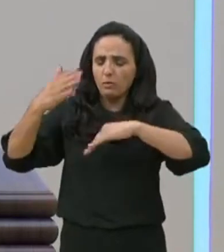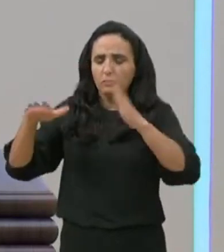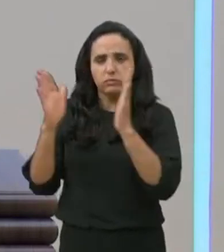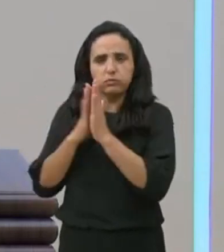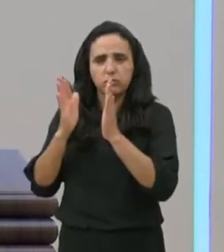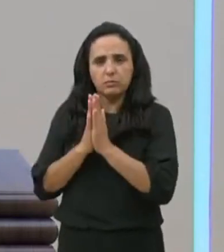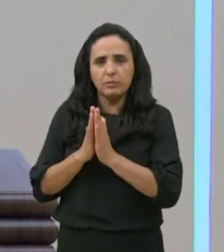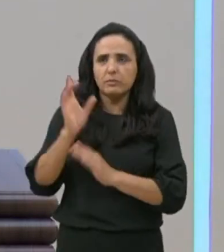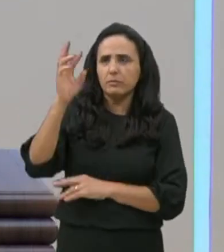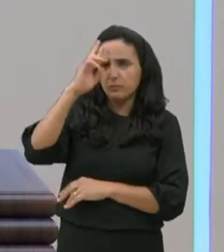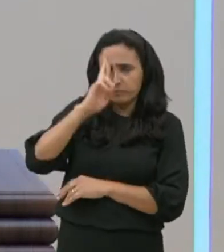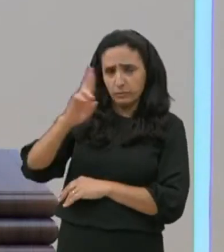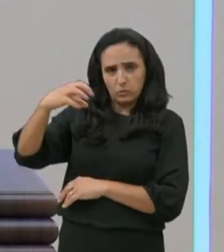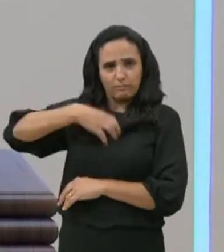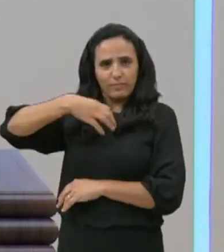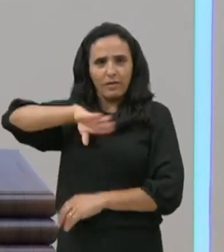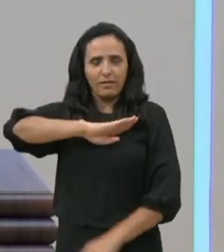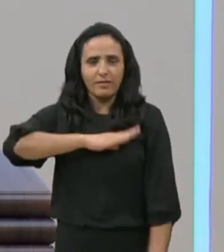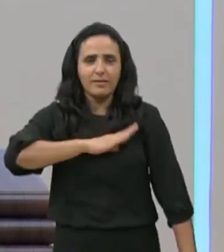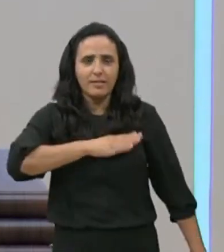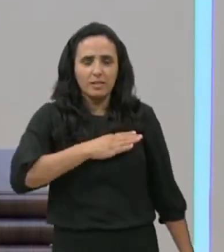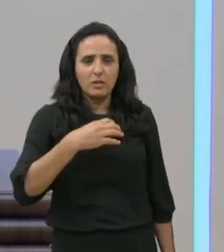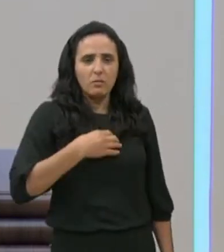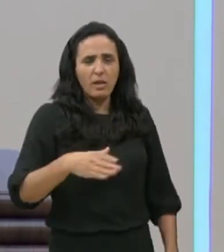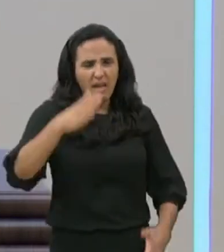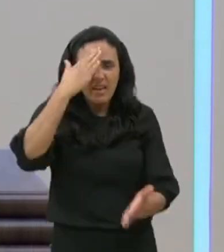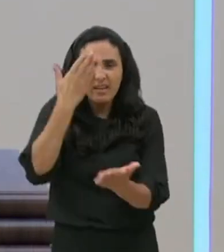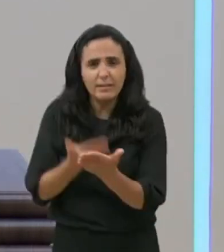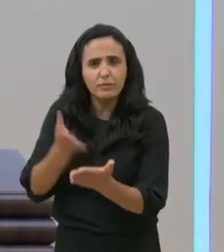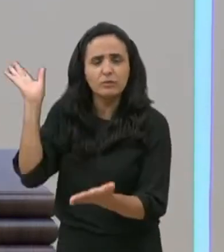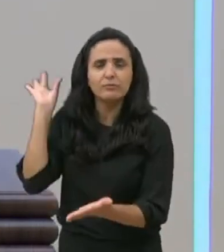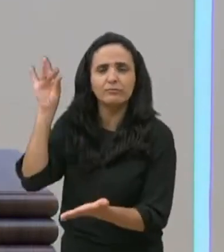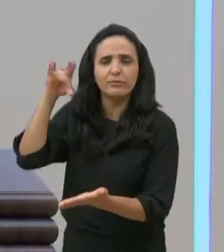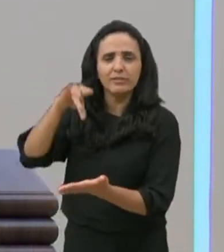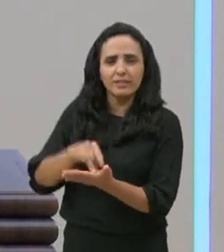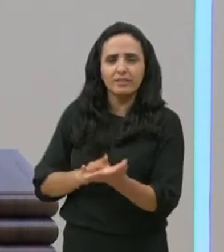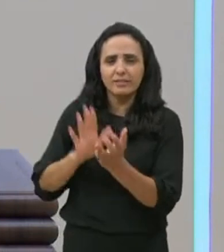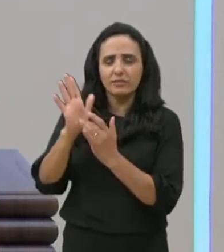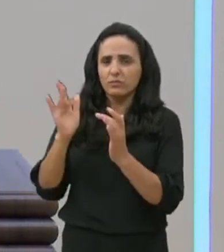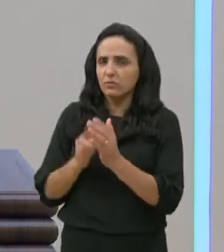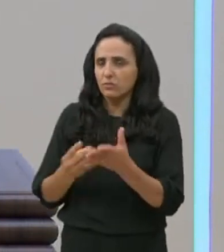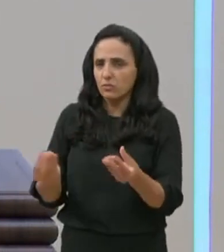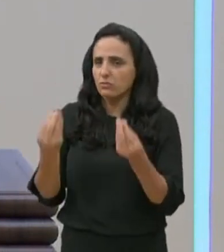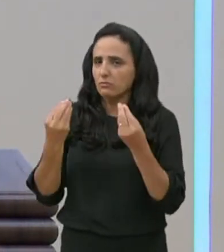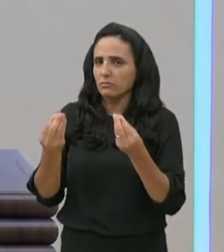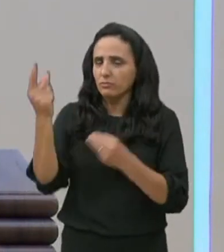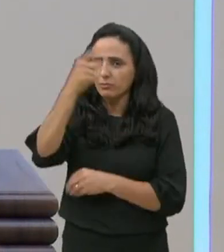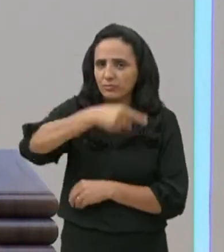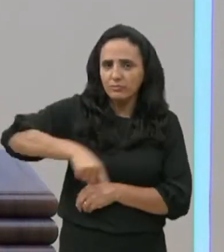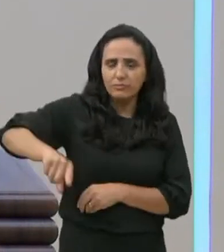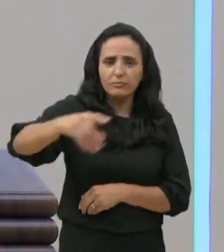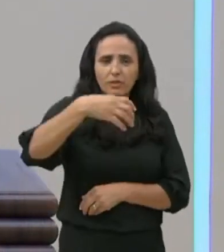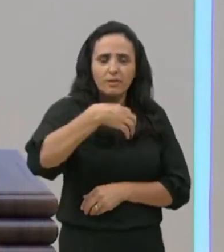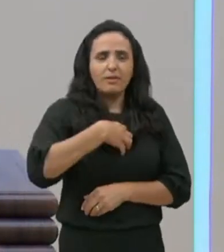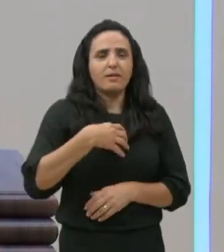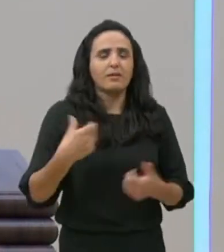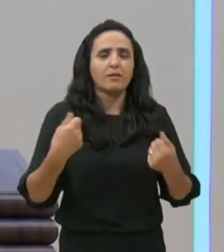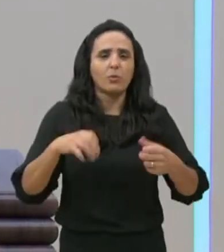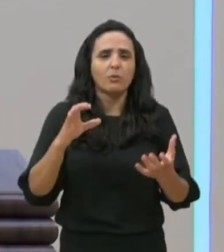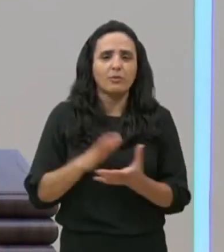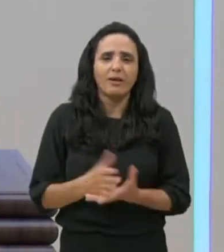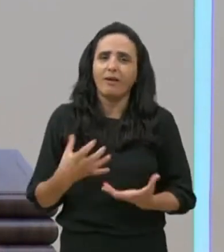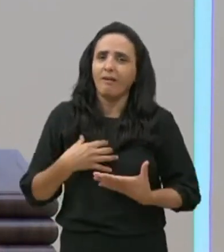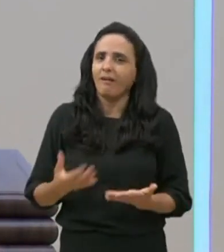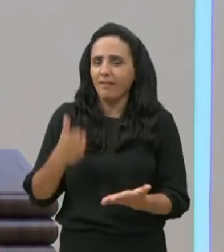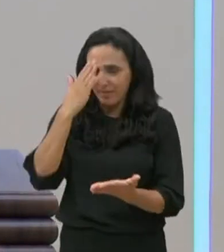sarará, e dentro, no coração dele, ele acreditou, de verdade, Jesus disse, como tu creres, olha queridos, o